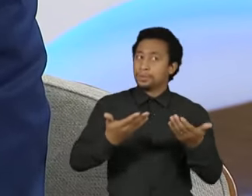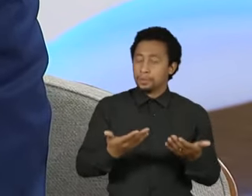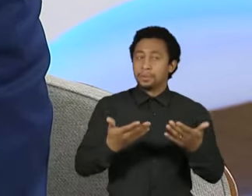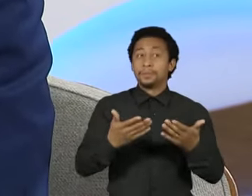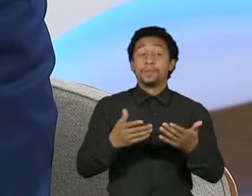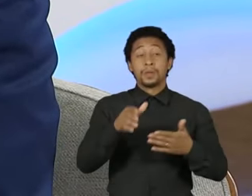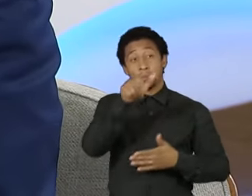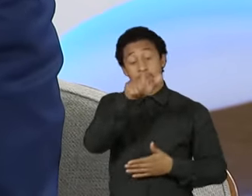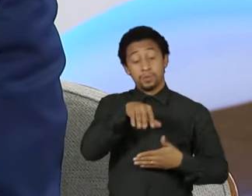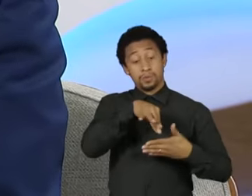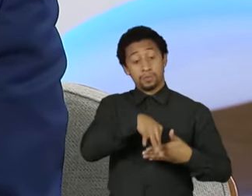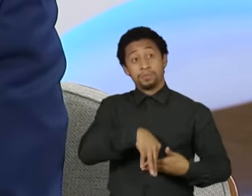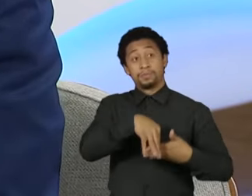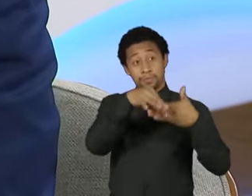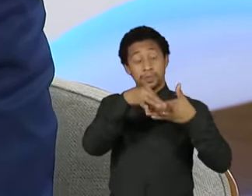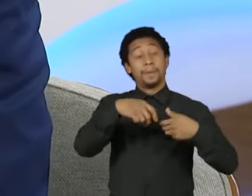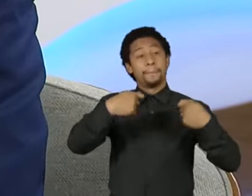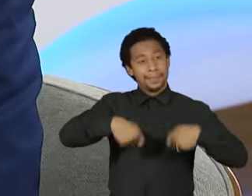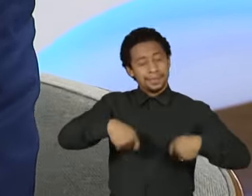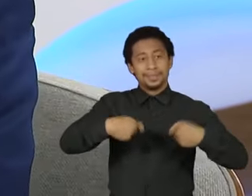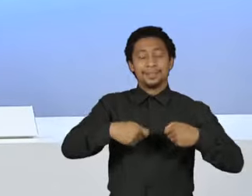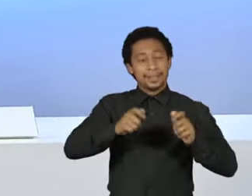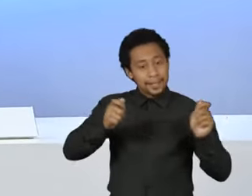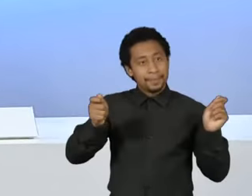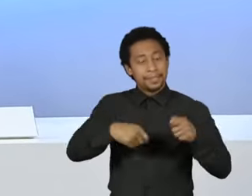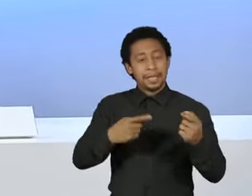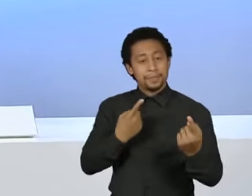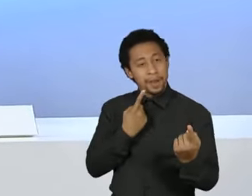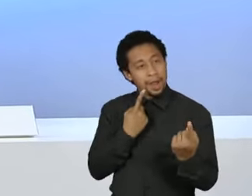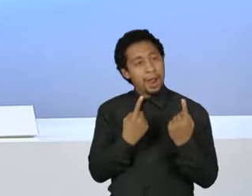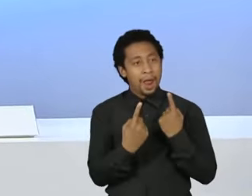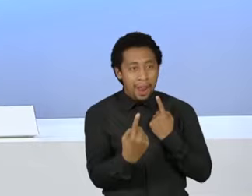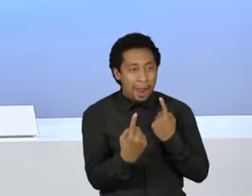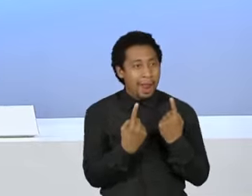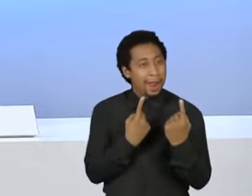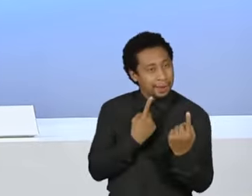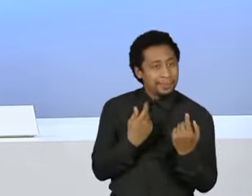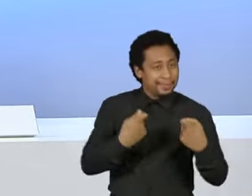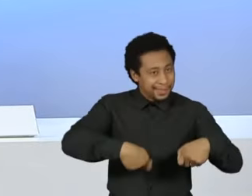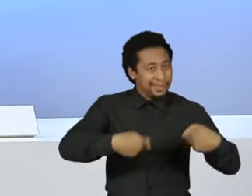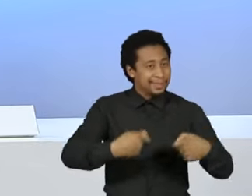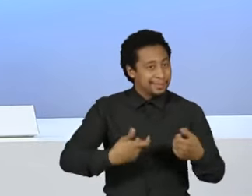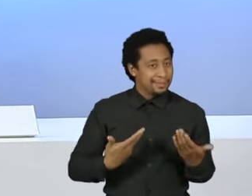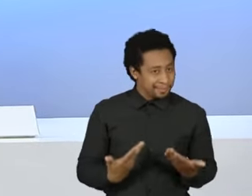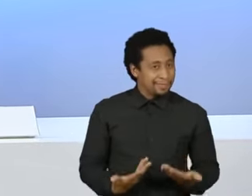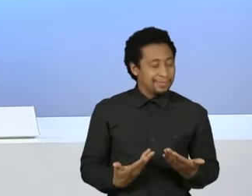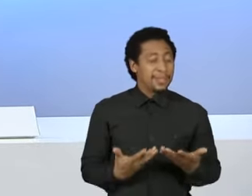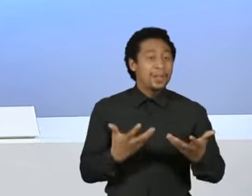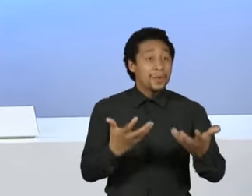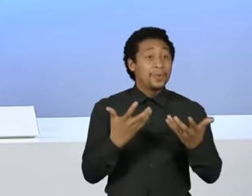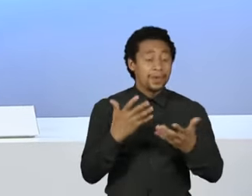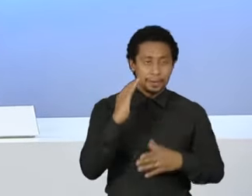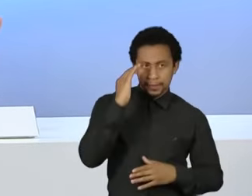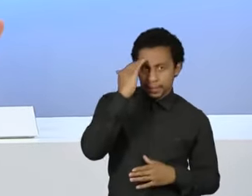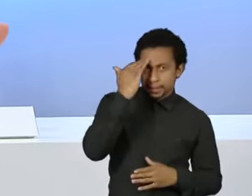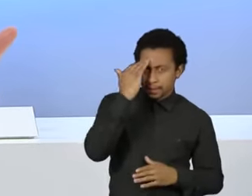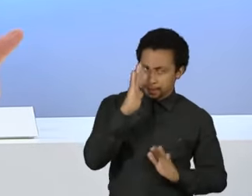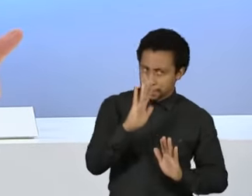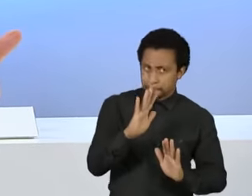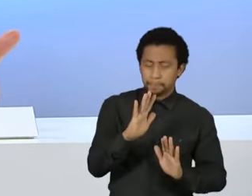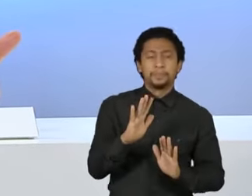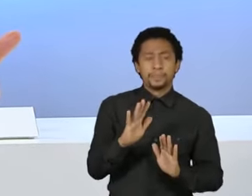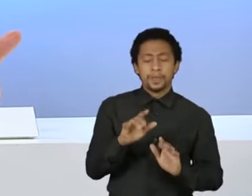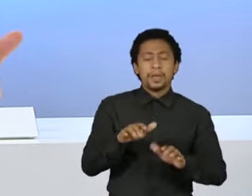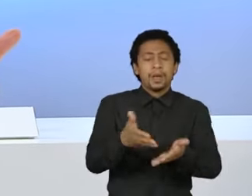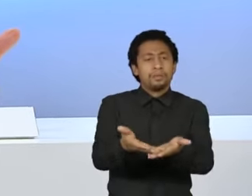liderança política é a capacidade de diálogo. Eu queria entender um pouco, porque só o estímulo a essa